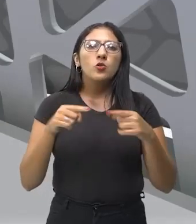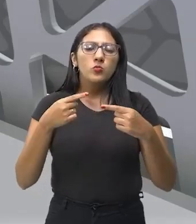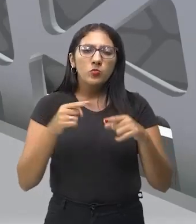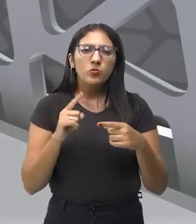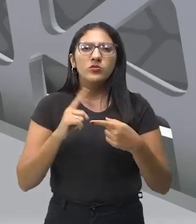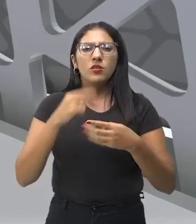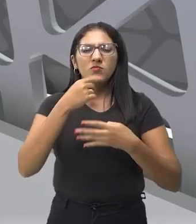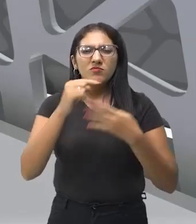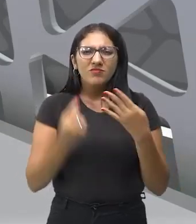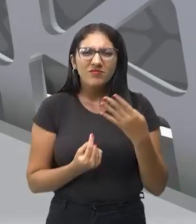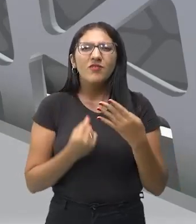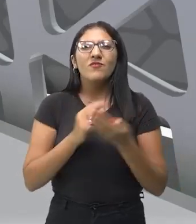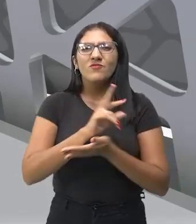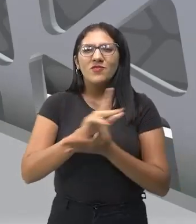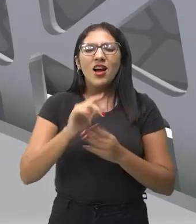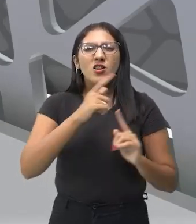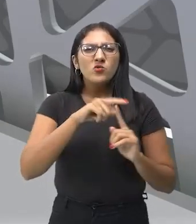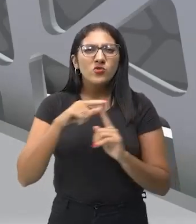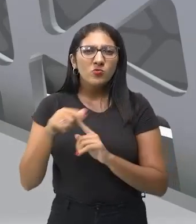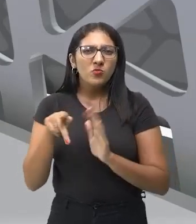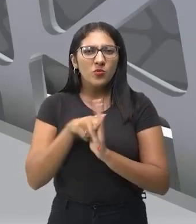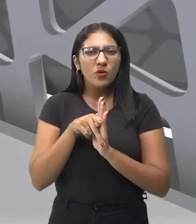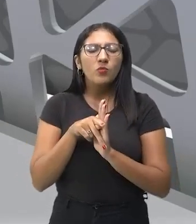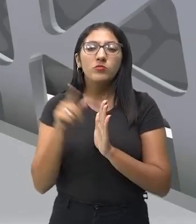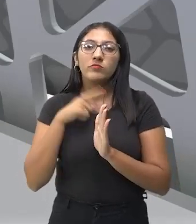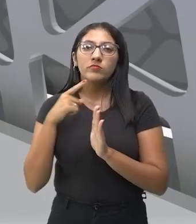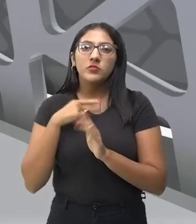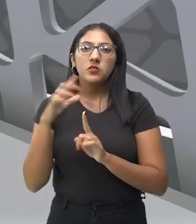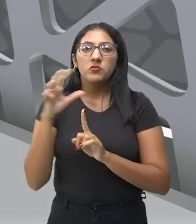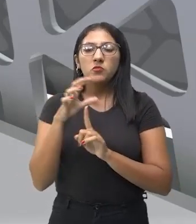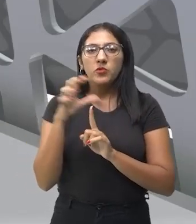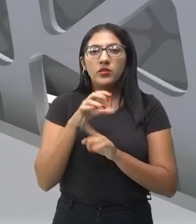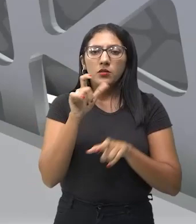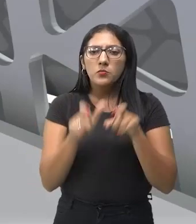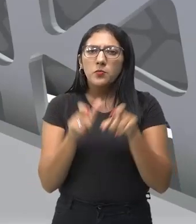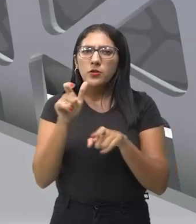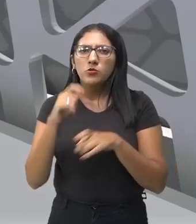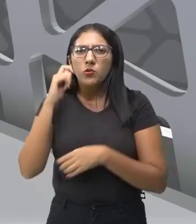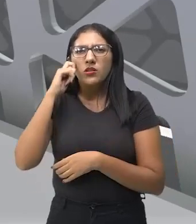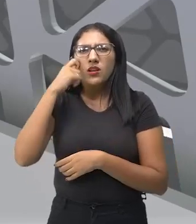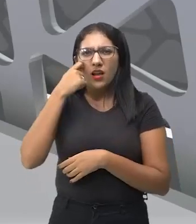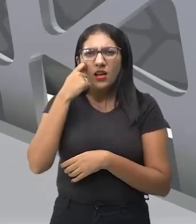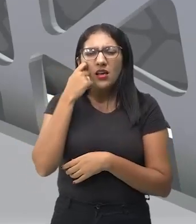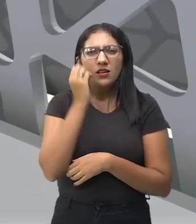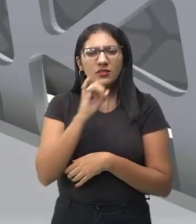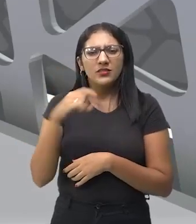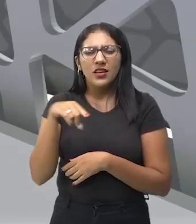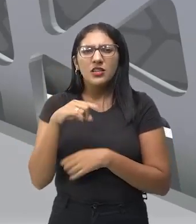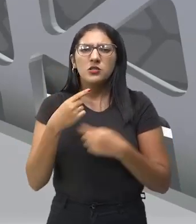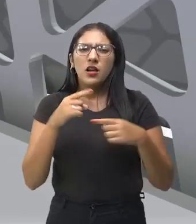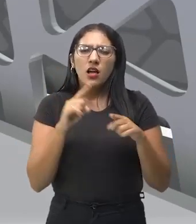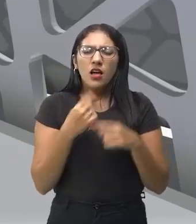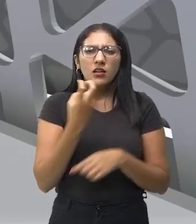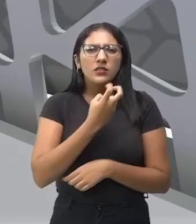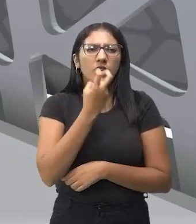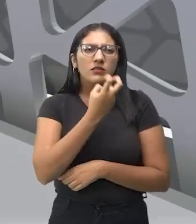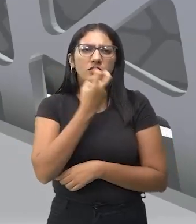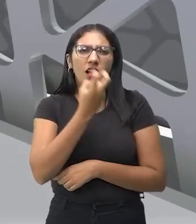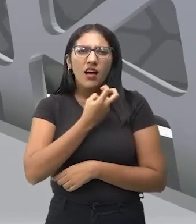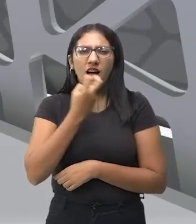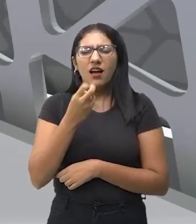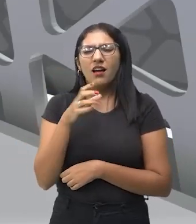falamos do blues, quando nós falamos do jazz, que tem essa influência dos africanos, quando eles cantavam nas